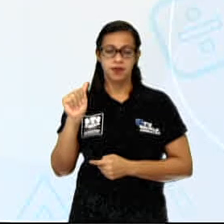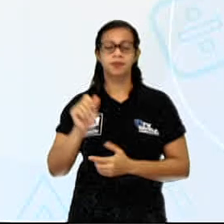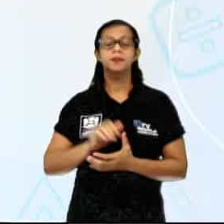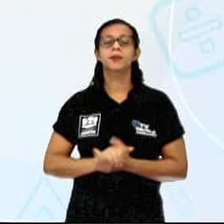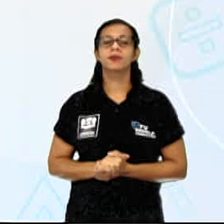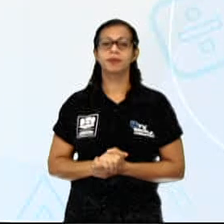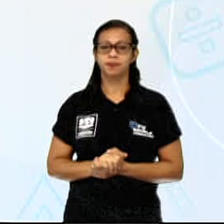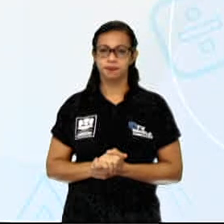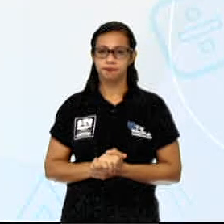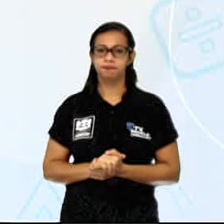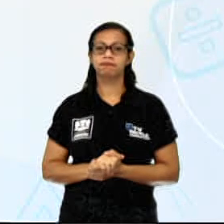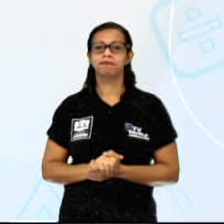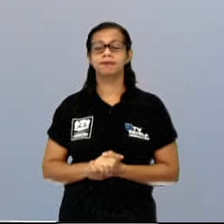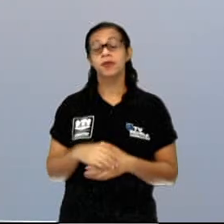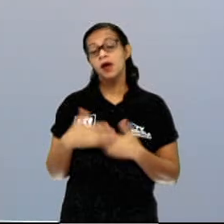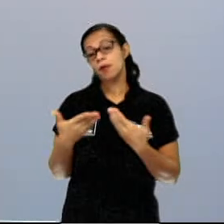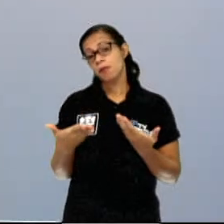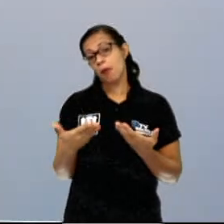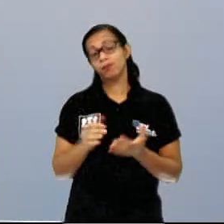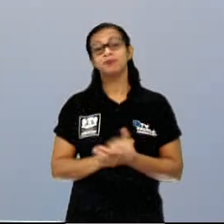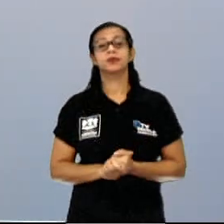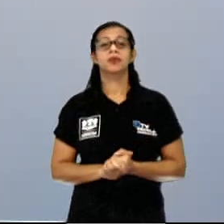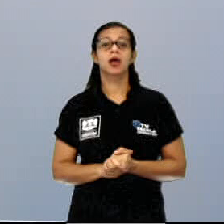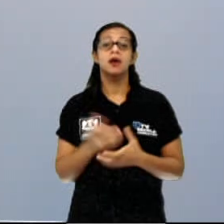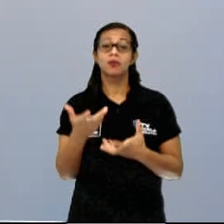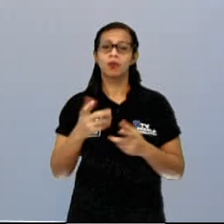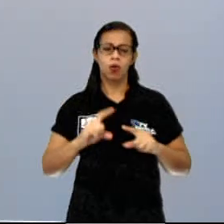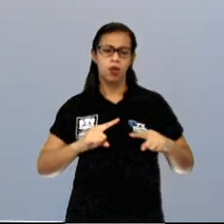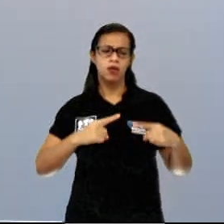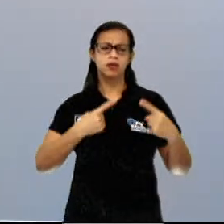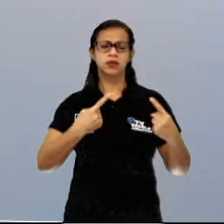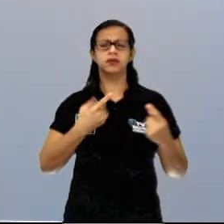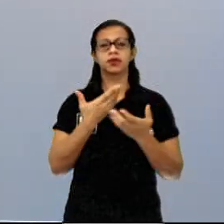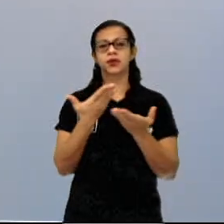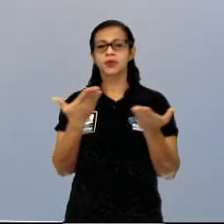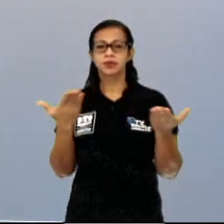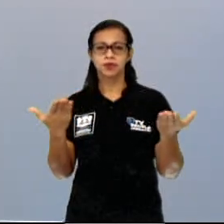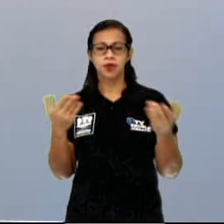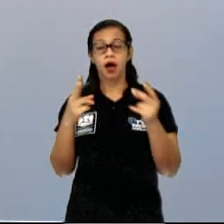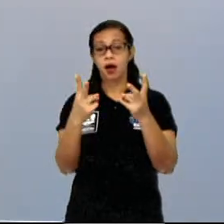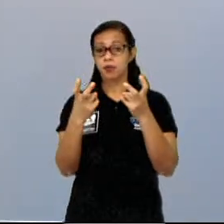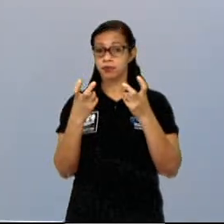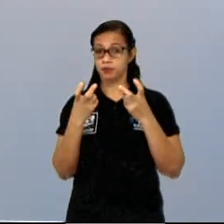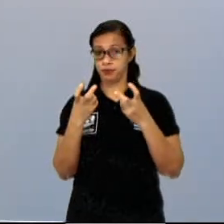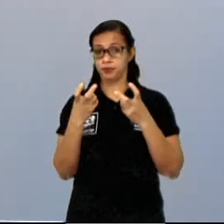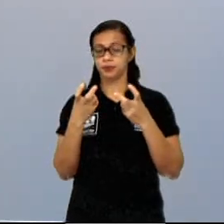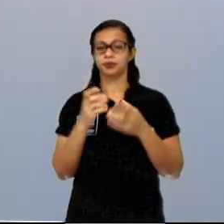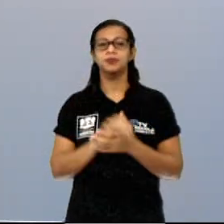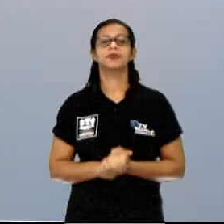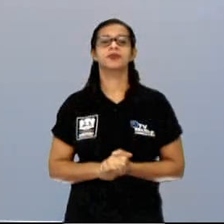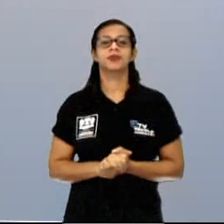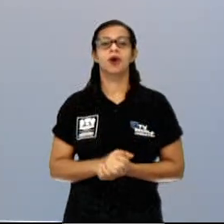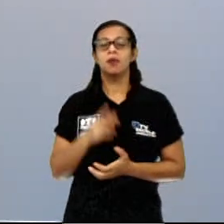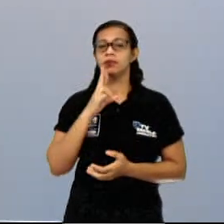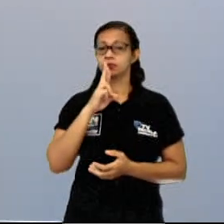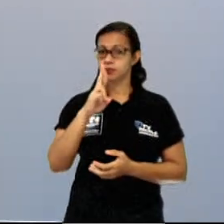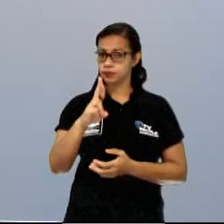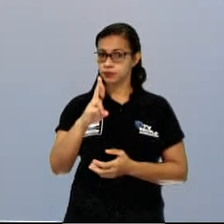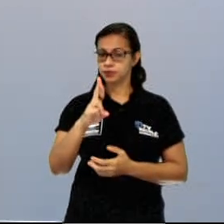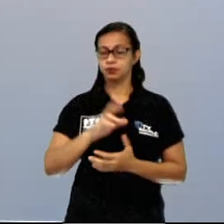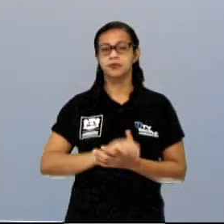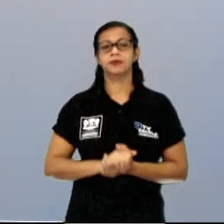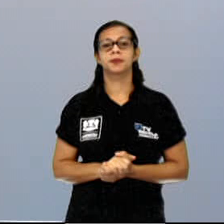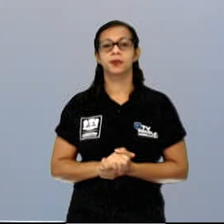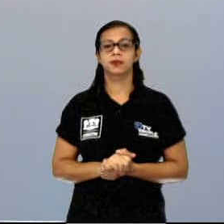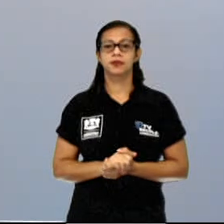Bom, antes de me despedir de vocês, eu gostaria de deixar um desafio. Quero que vocês prestem atenção comigo à questão e tentem responder em casa. Tudo